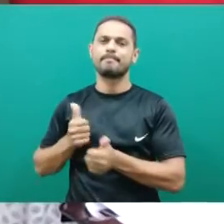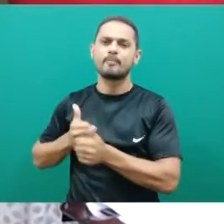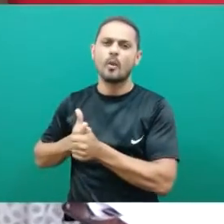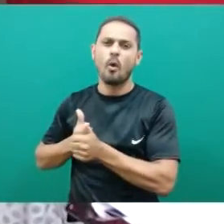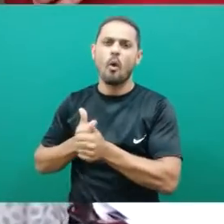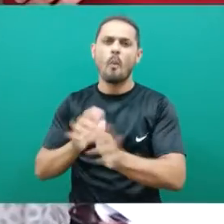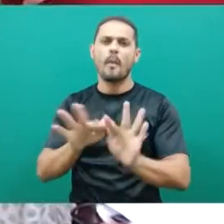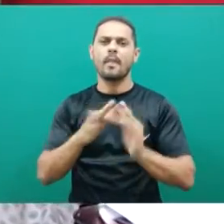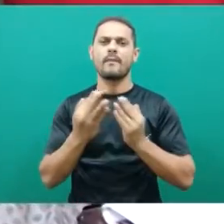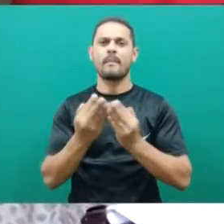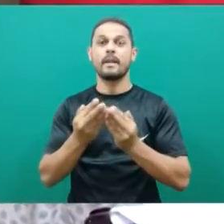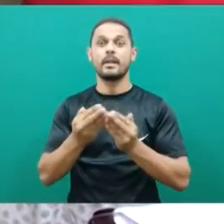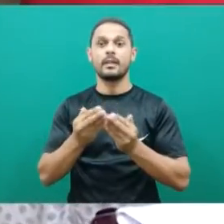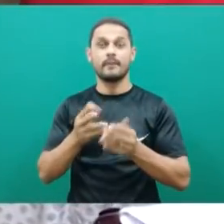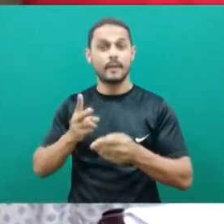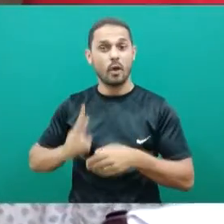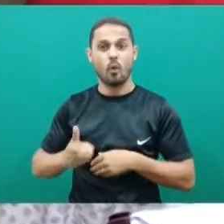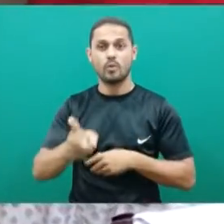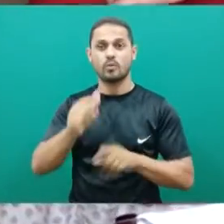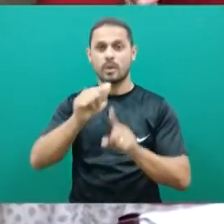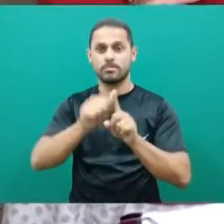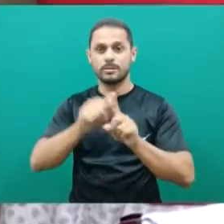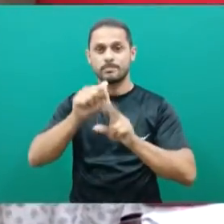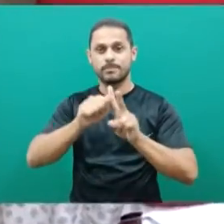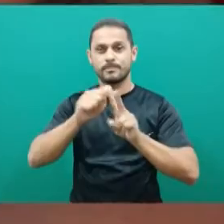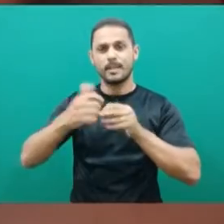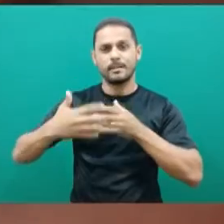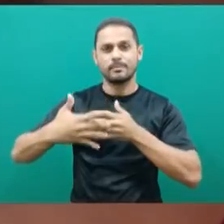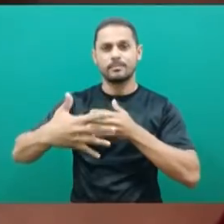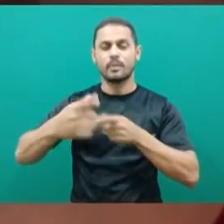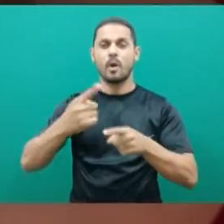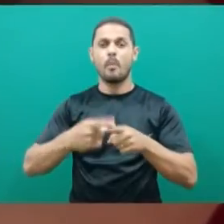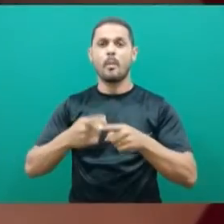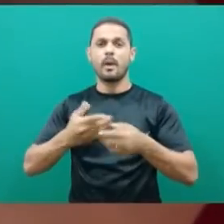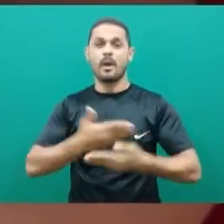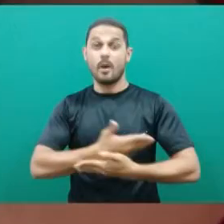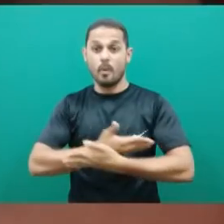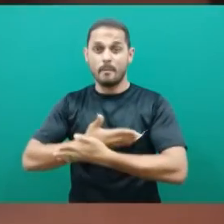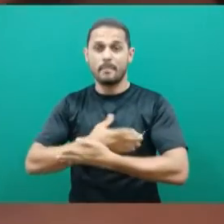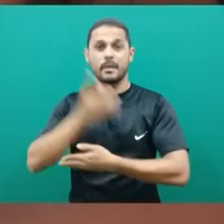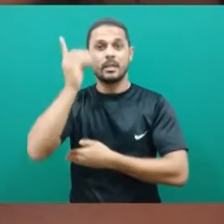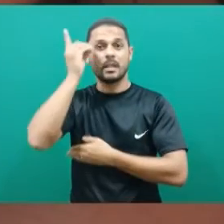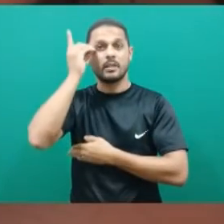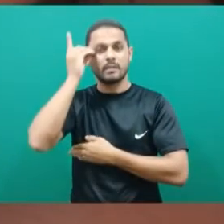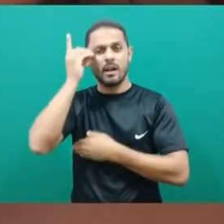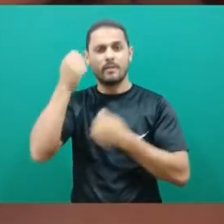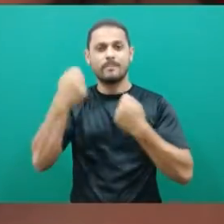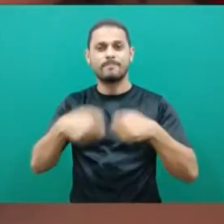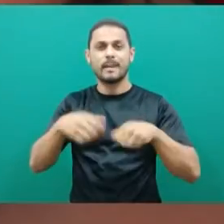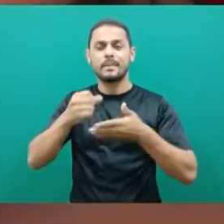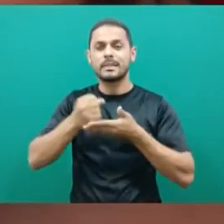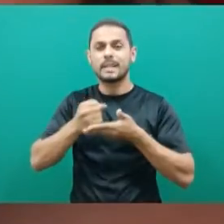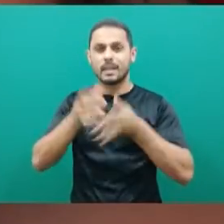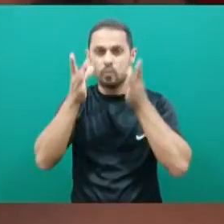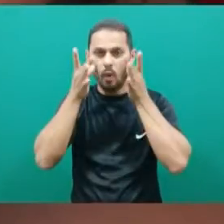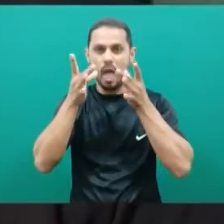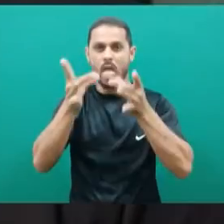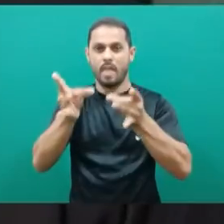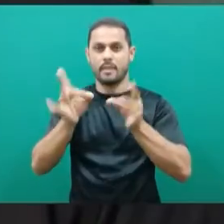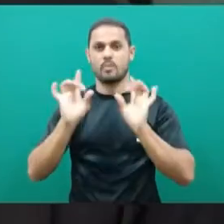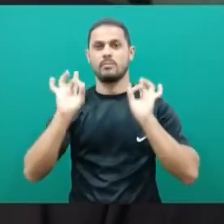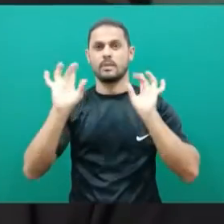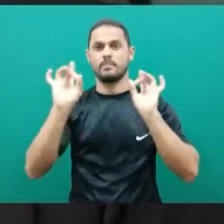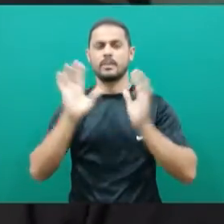acompanhamento desta família deve continuar ainda pelos próximos meses. Com síndrome de Down, recém-nascido vai precisar de mais atenção.